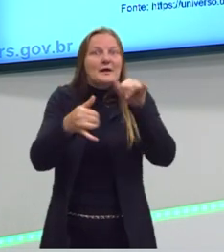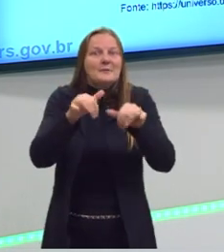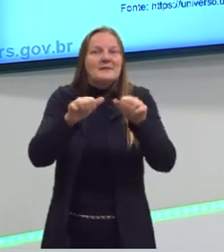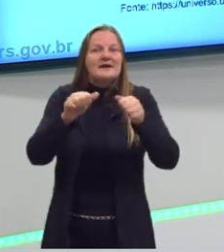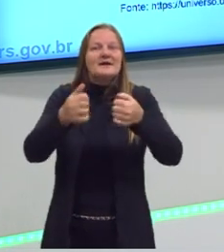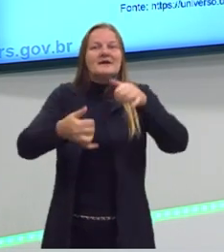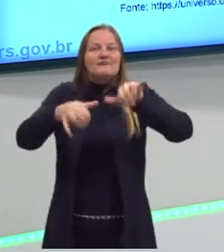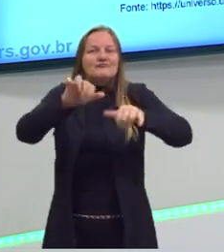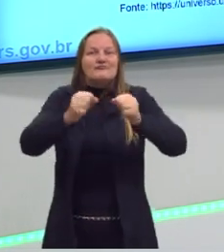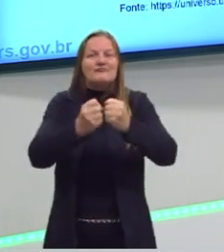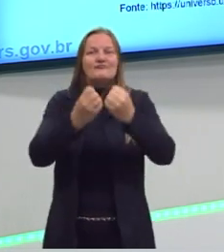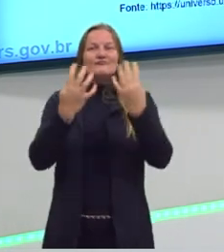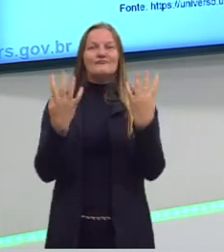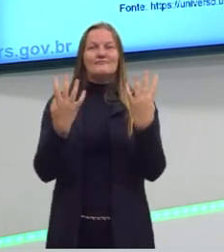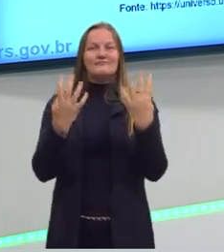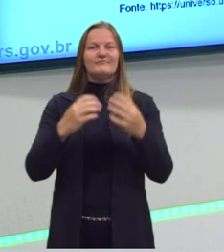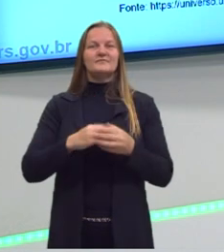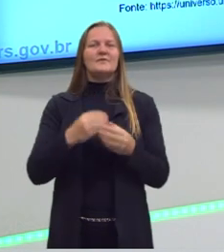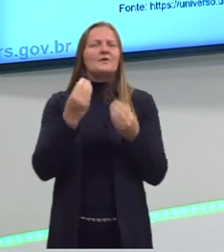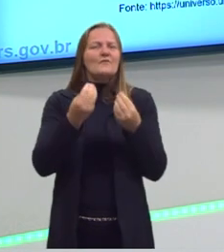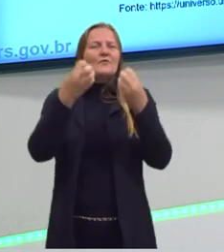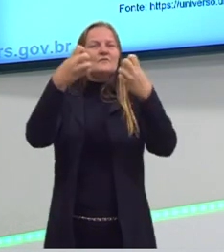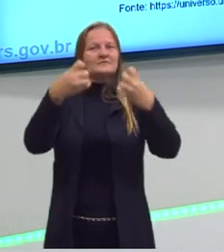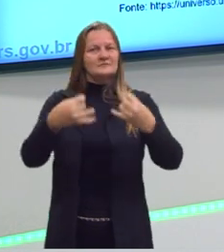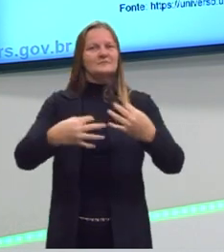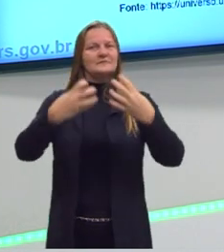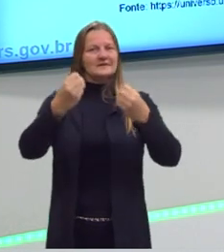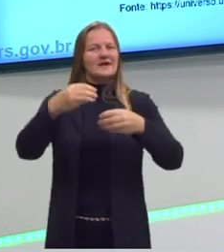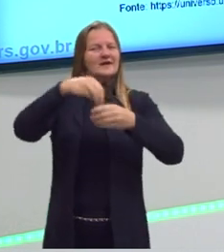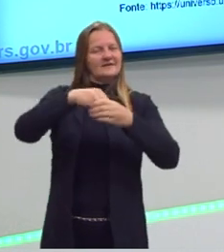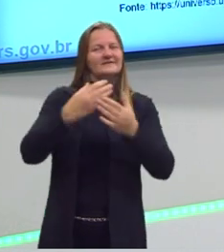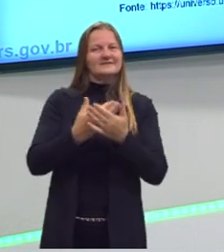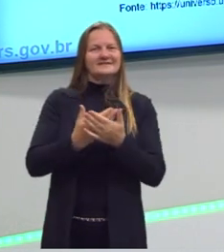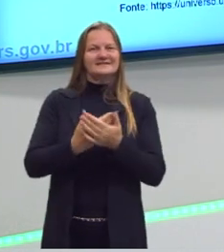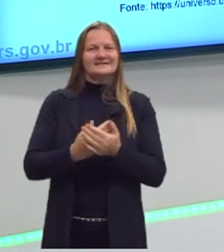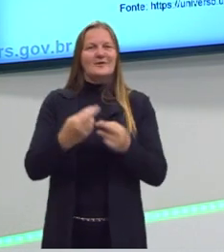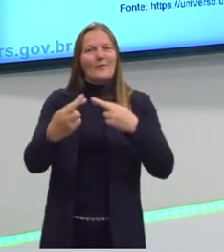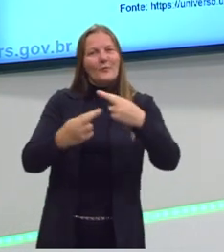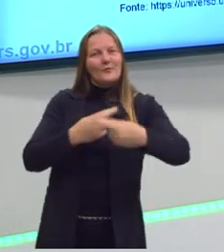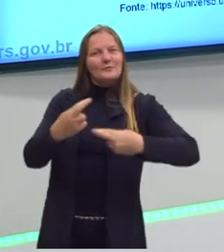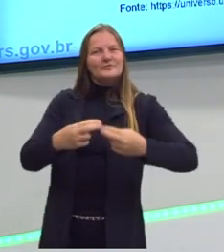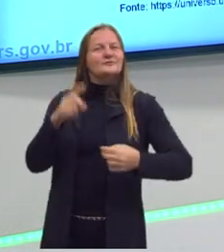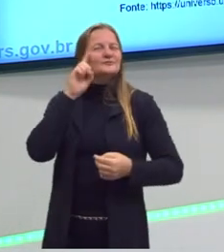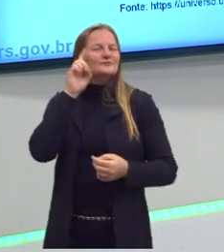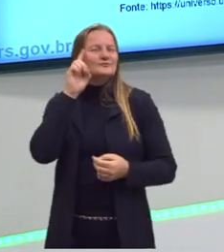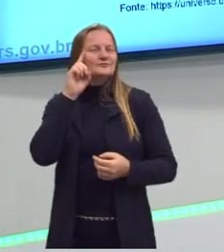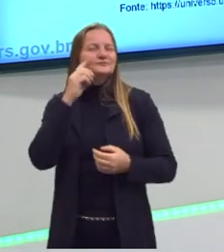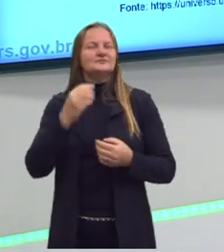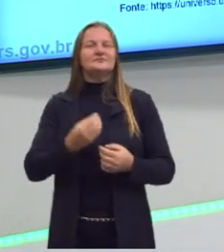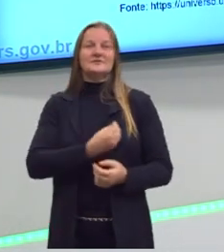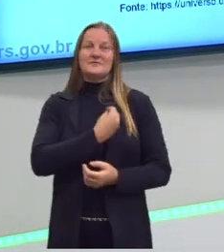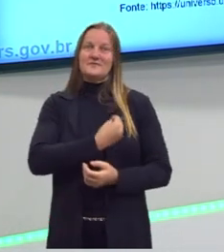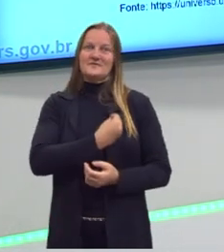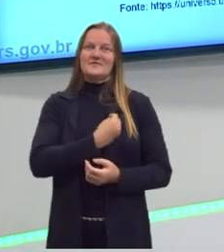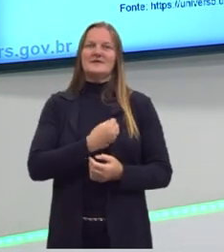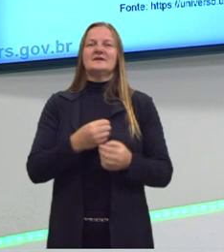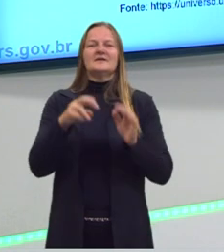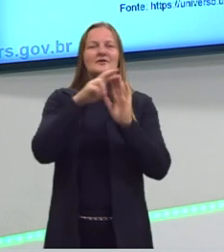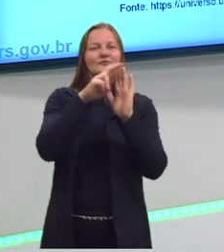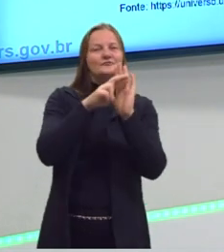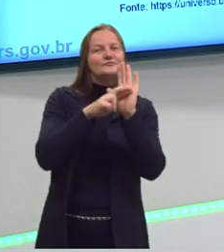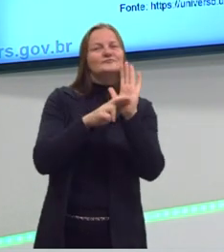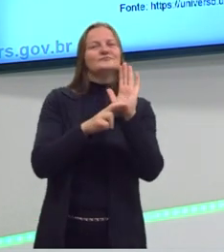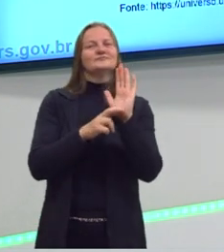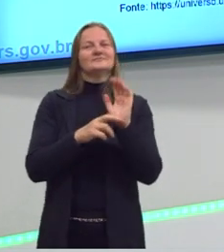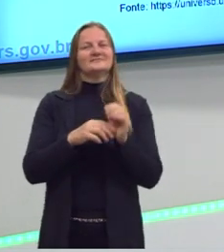Durante a aula a gente vai entender um pouquinho o que a estequiometria está relacionada com o nosso dia a dia nas receitas.